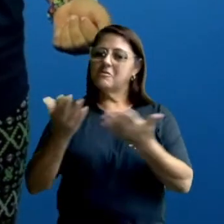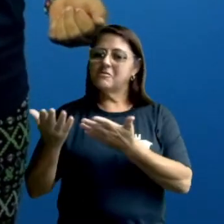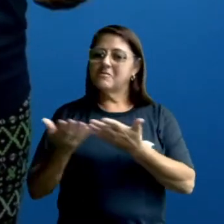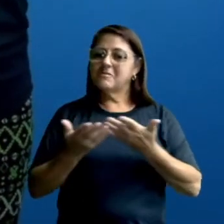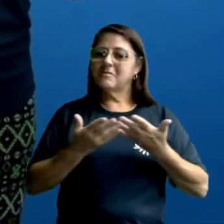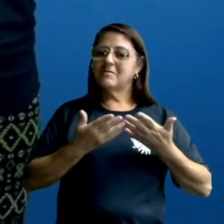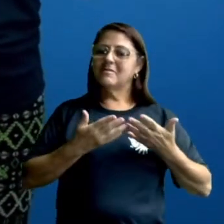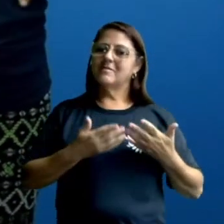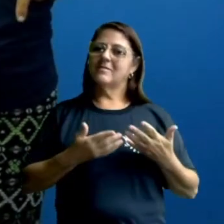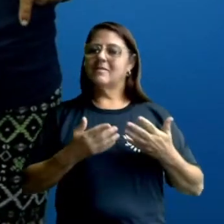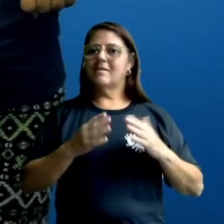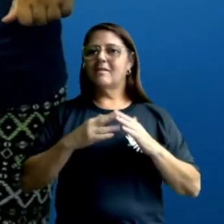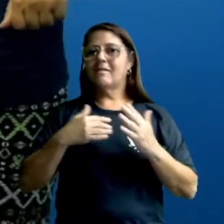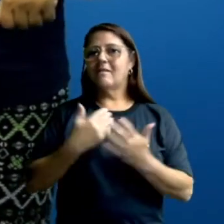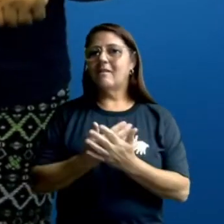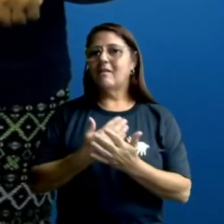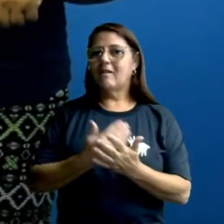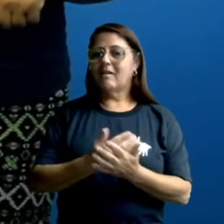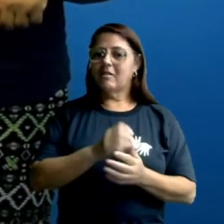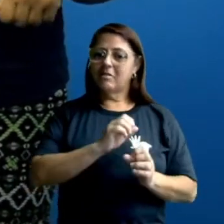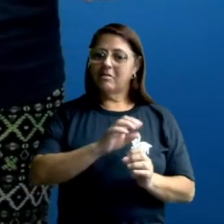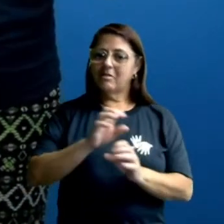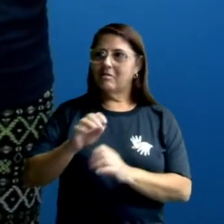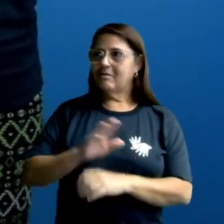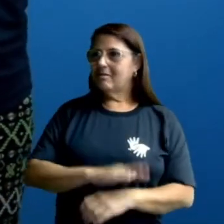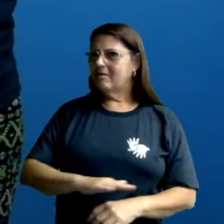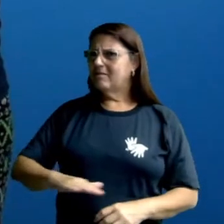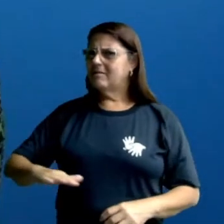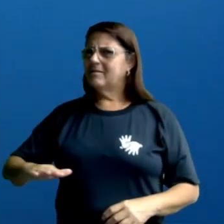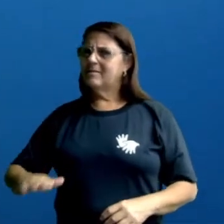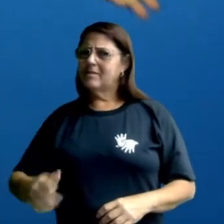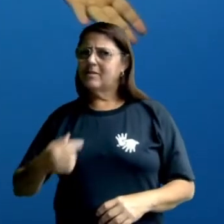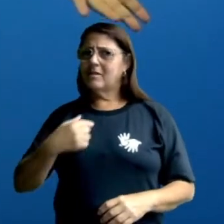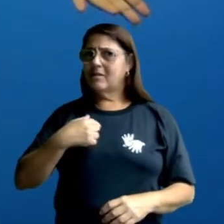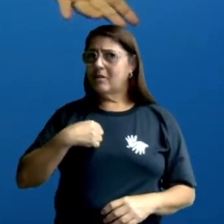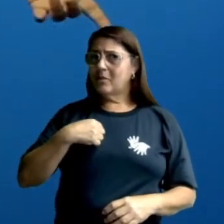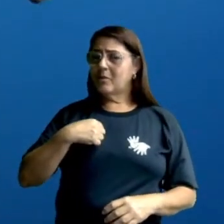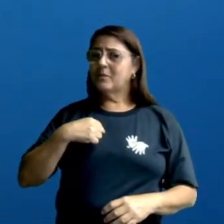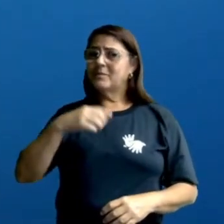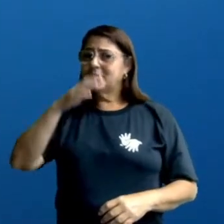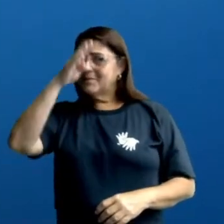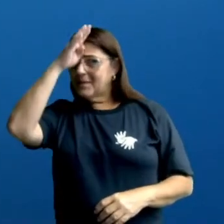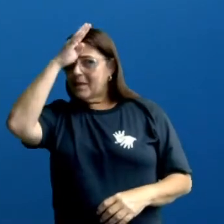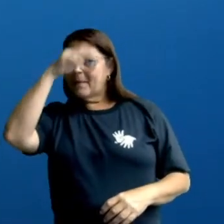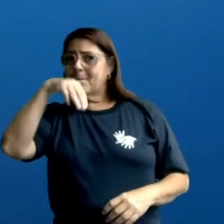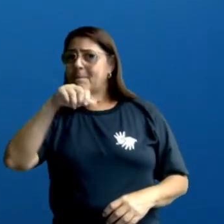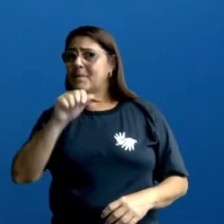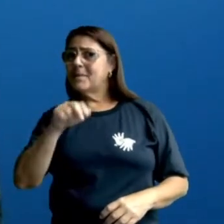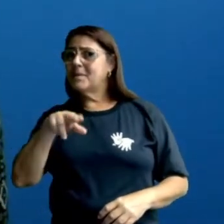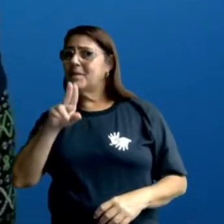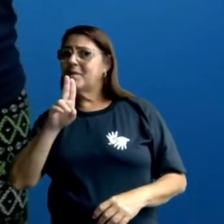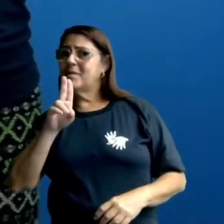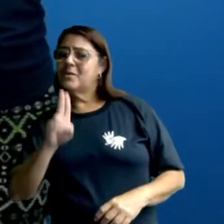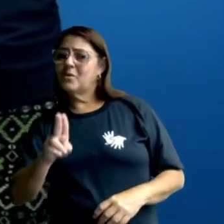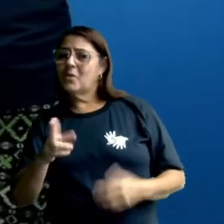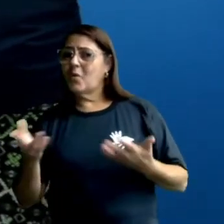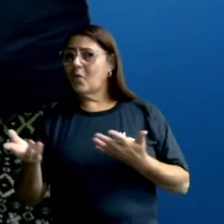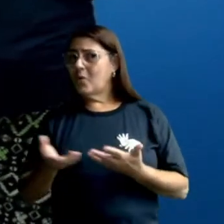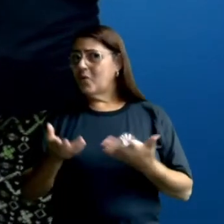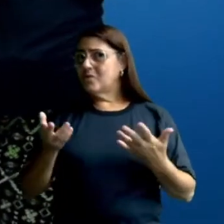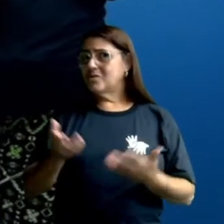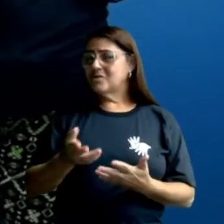bem-vindos à nossa aula de Educação Infantil. E eu sou a Tia Manu e trouxe hoje para